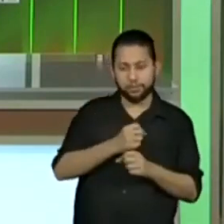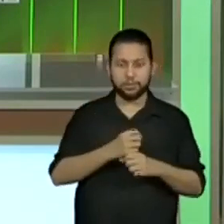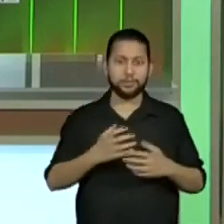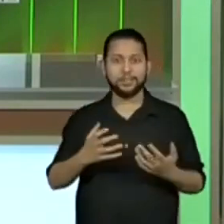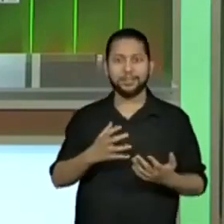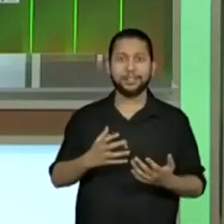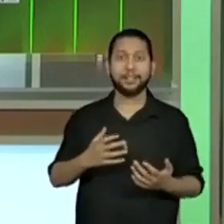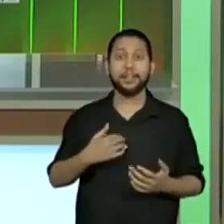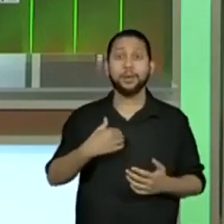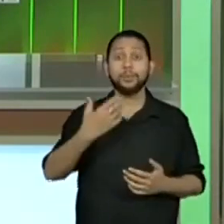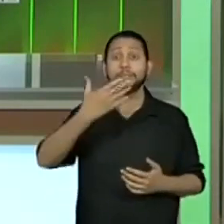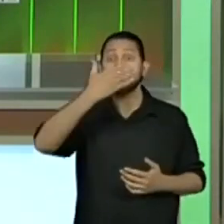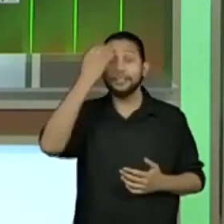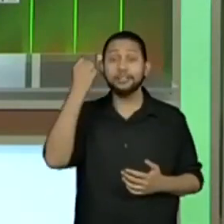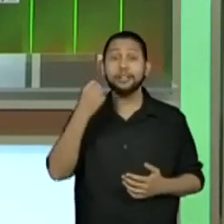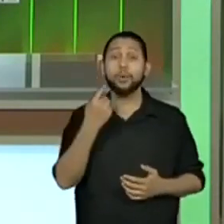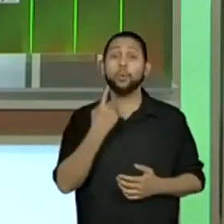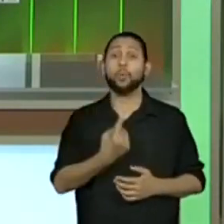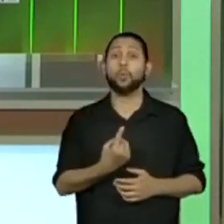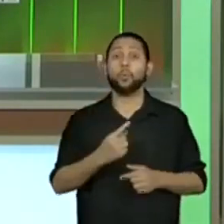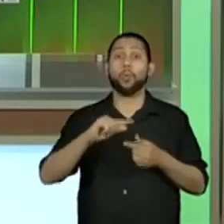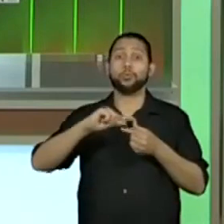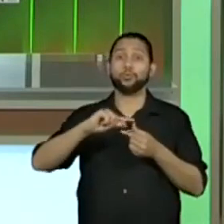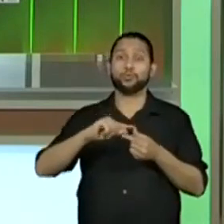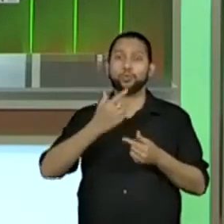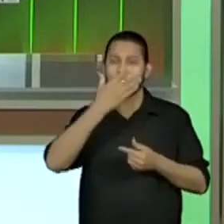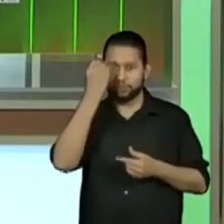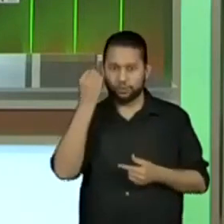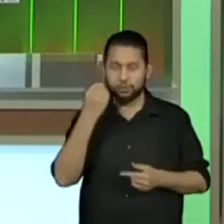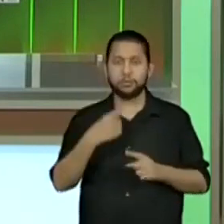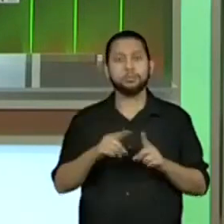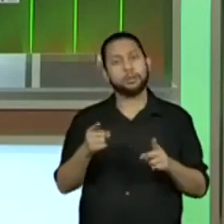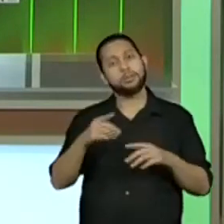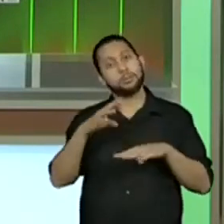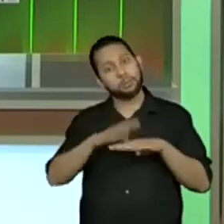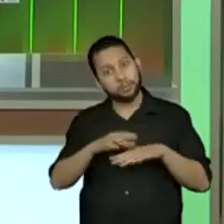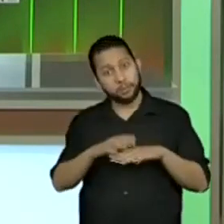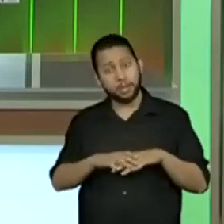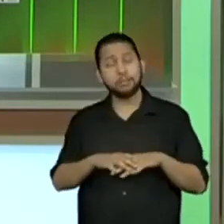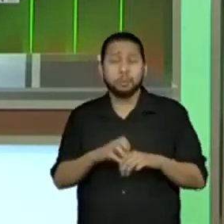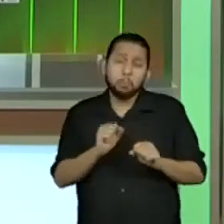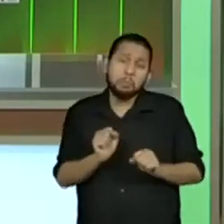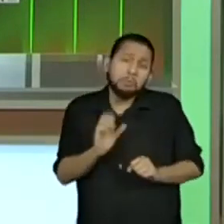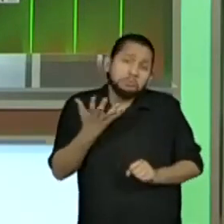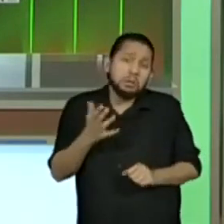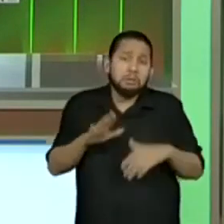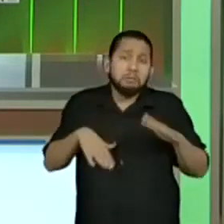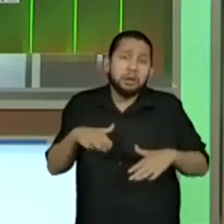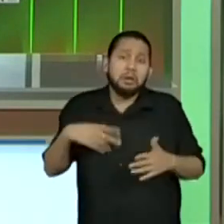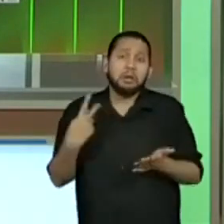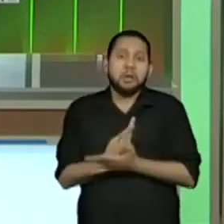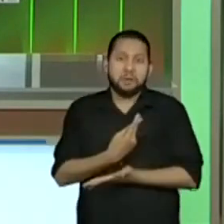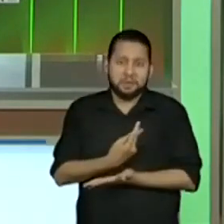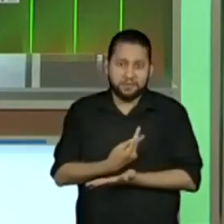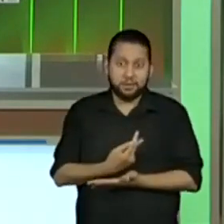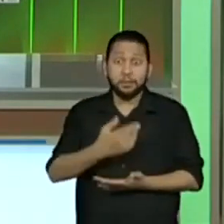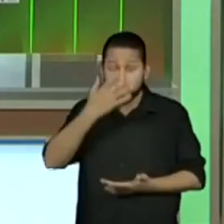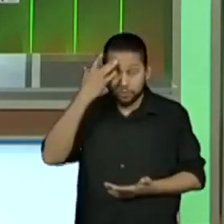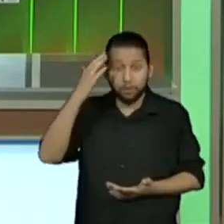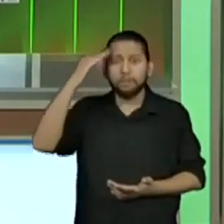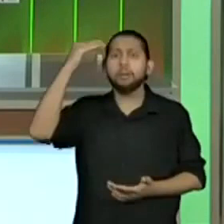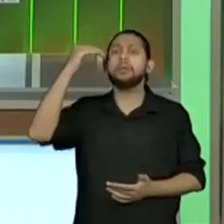ignorou ali algum quadradinho. Mas na matemática o erro faz parte do processo como dizem grandes